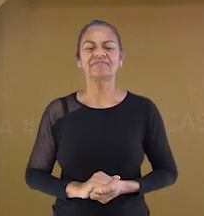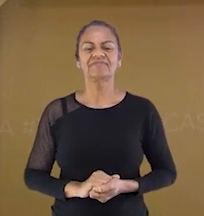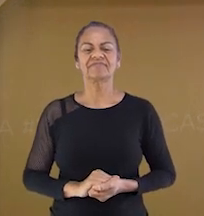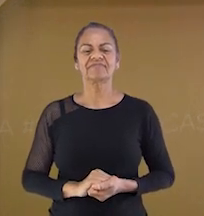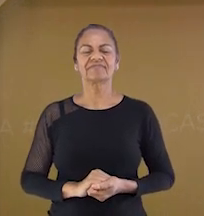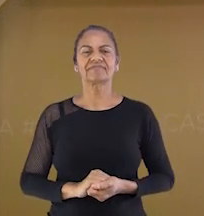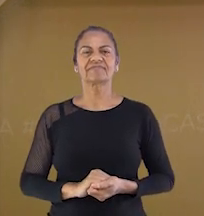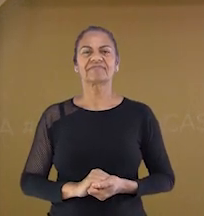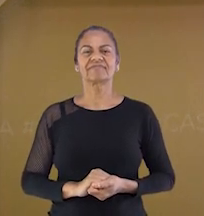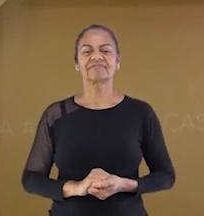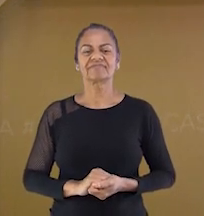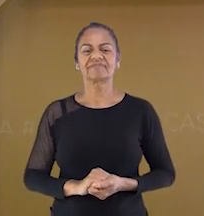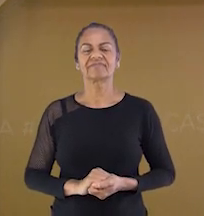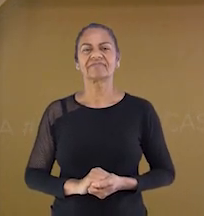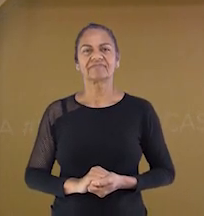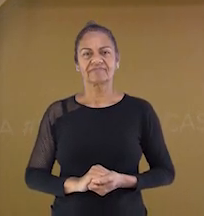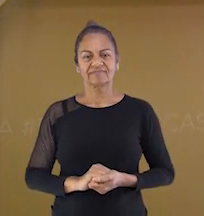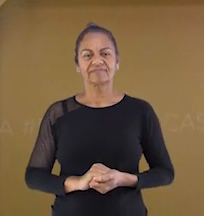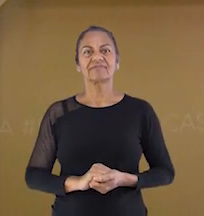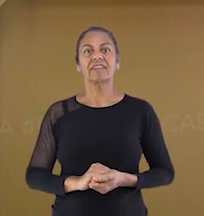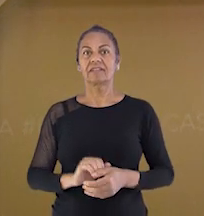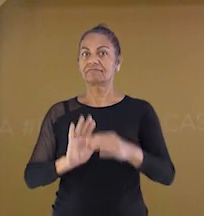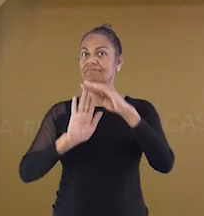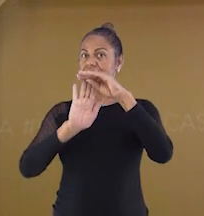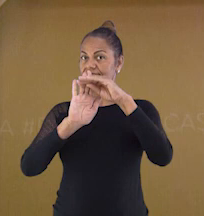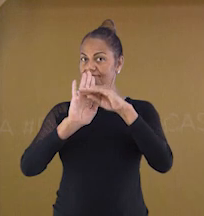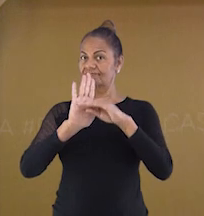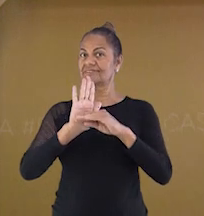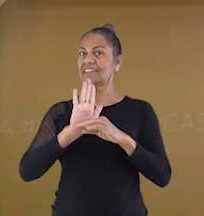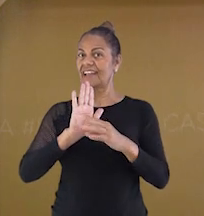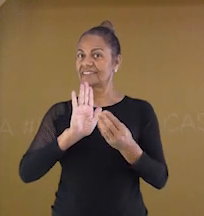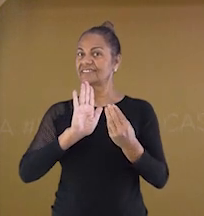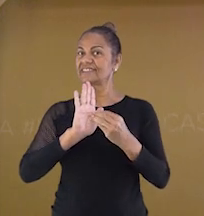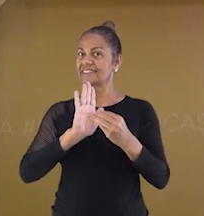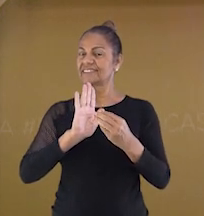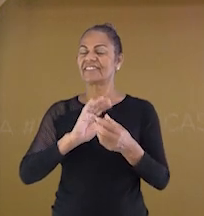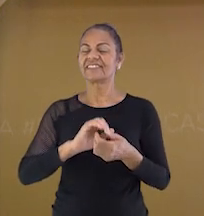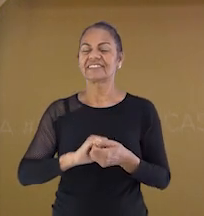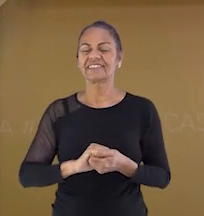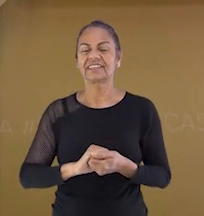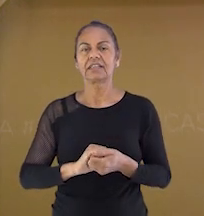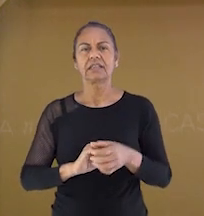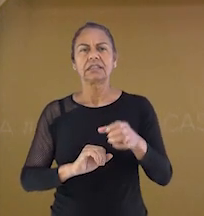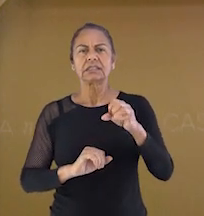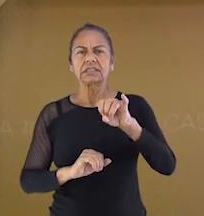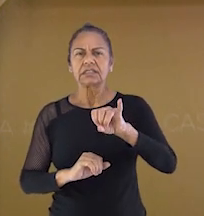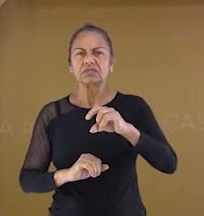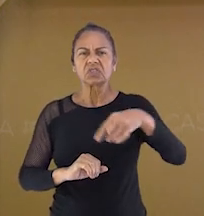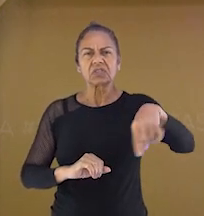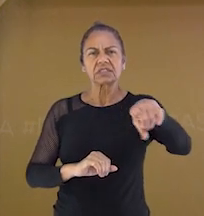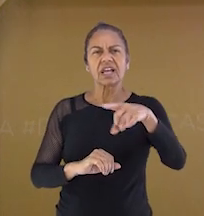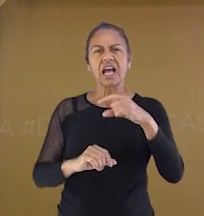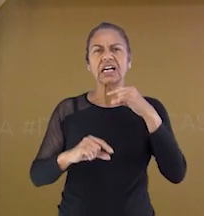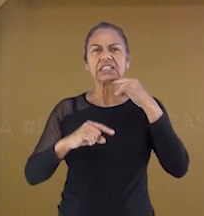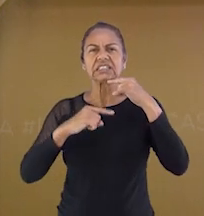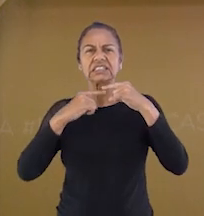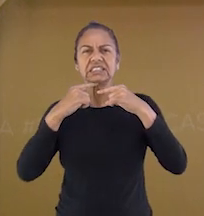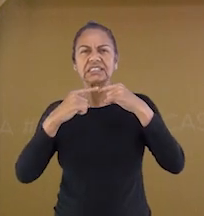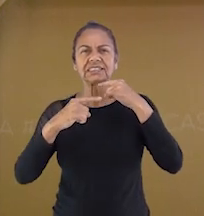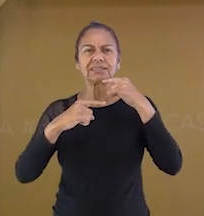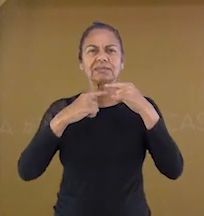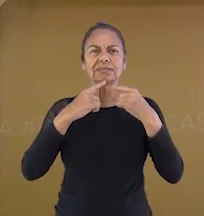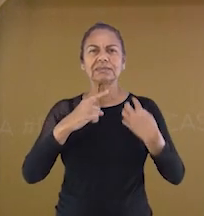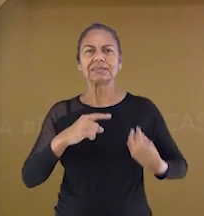tela e, claro, preencher o formulário. E se você tiver dificuldades em registrar a sua